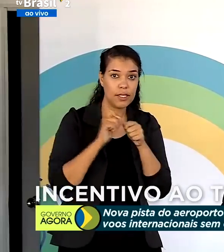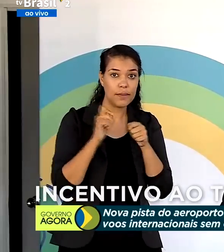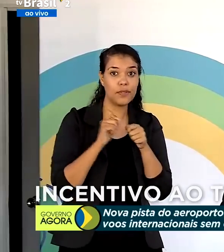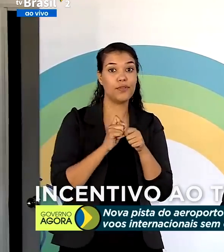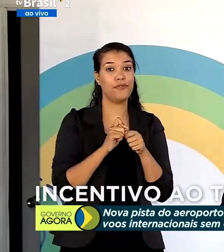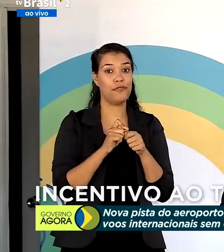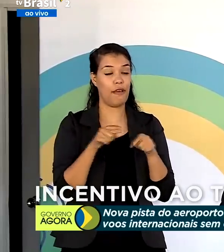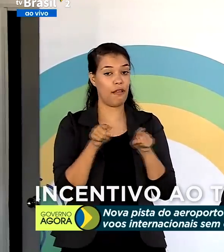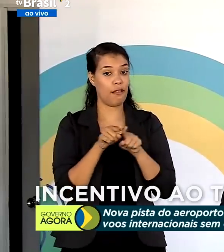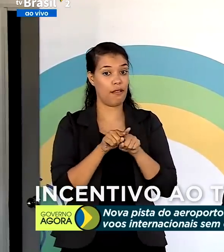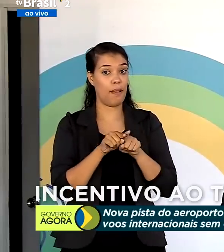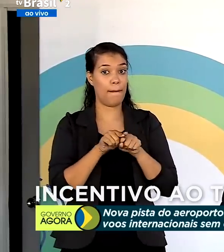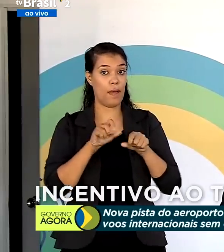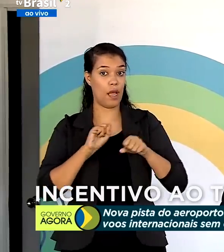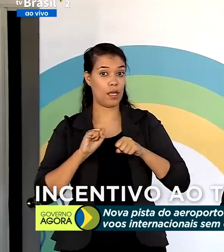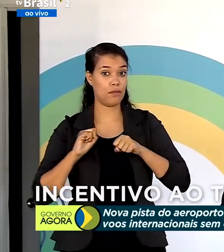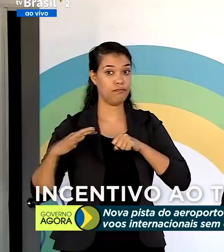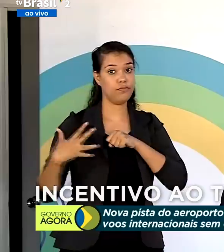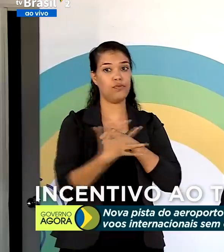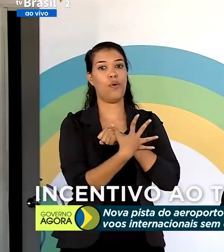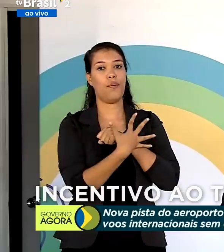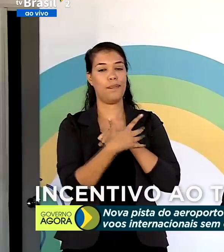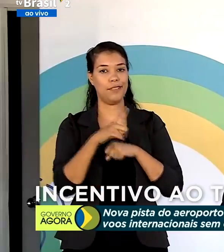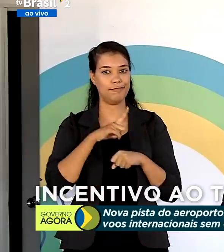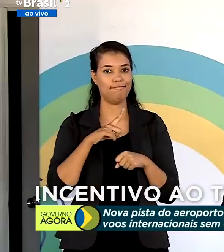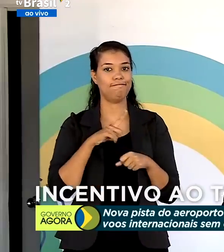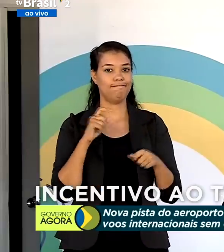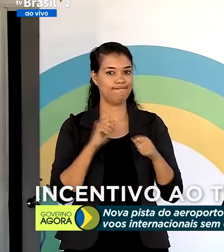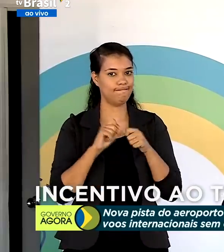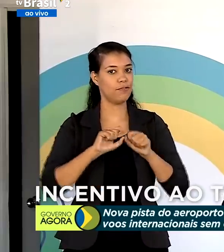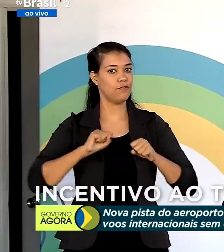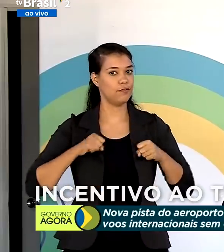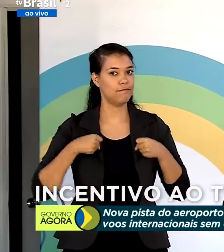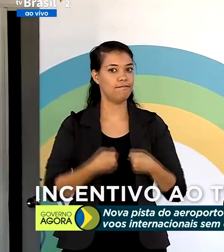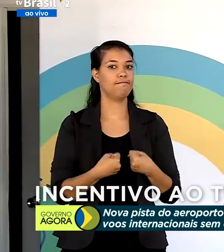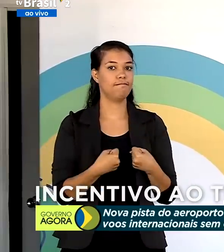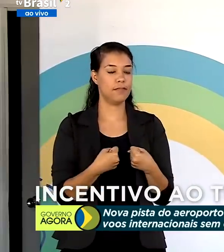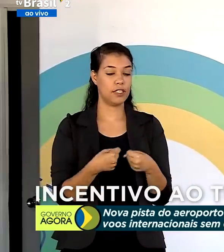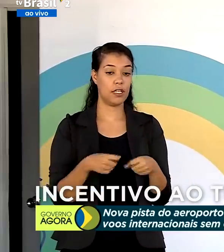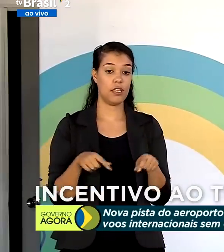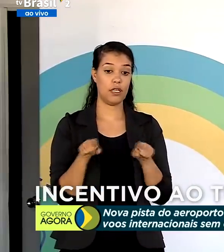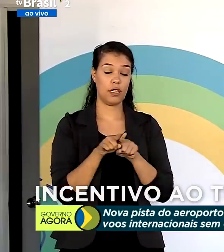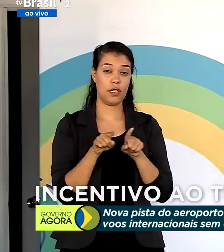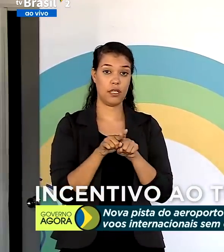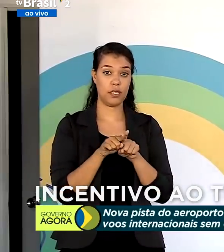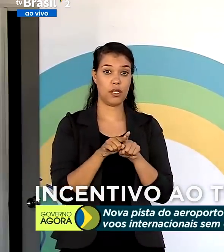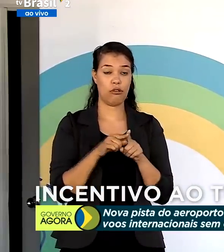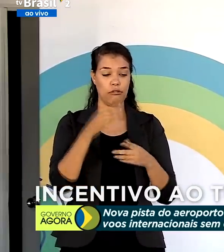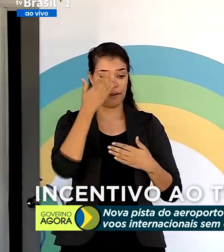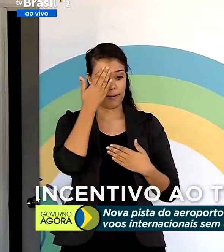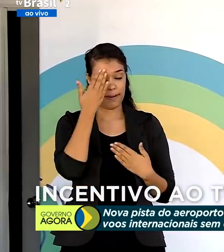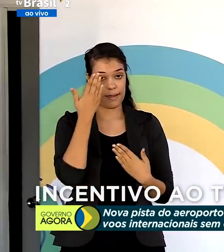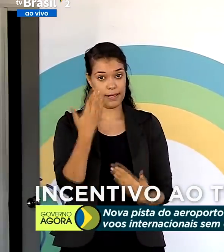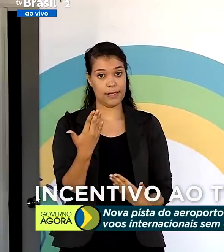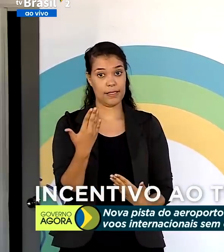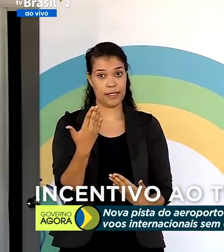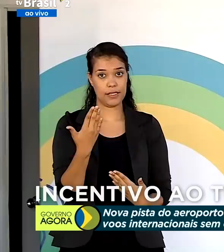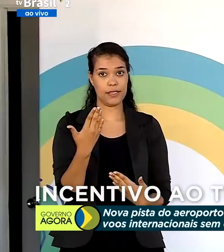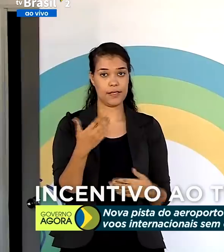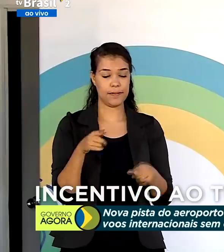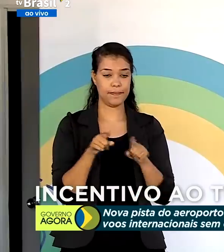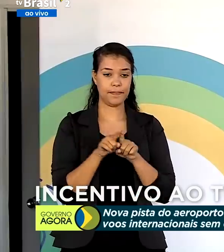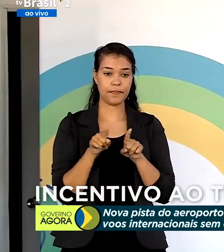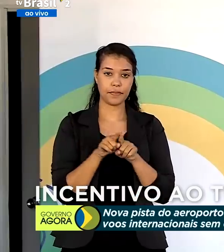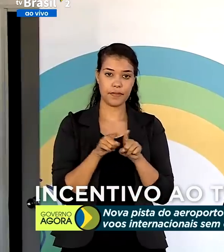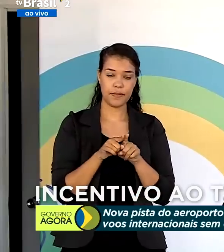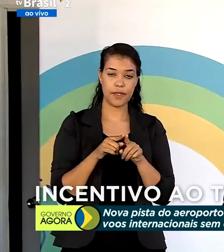a pandemia, ousando e fazendo acontecer durante a pandemia. Nesse sentido, agradeço a Dalba Engenharia,